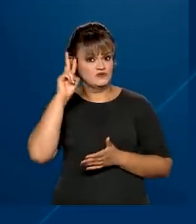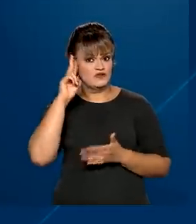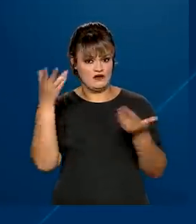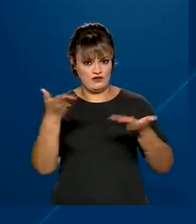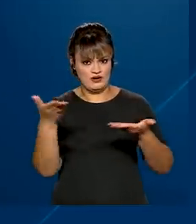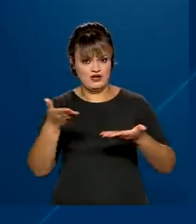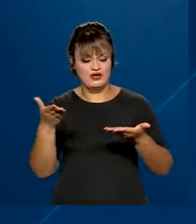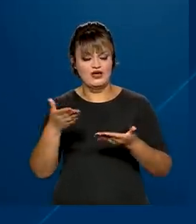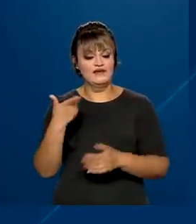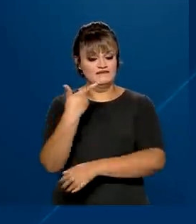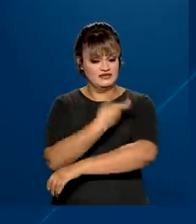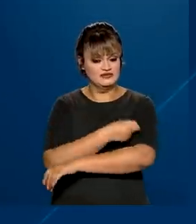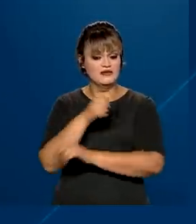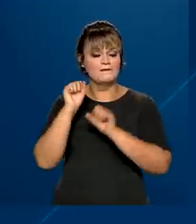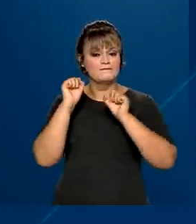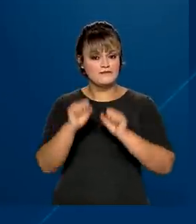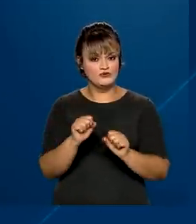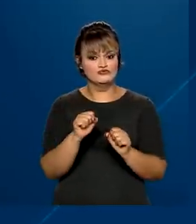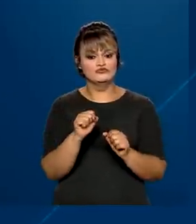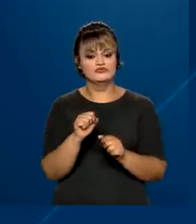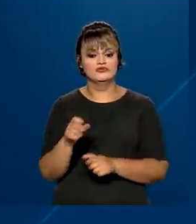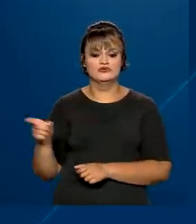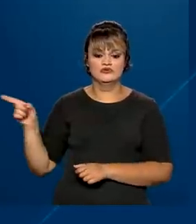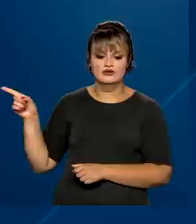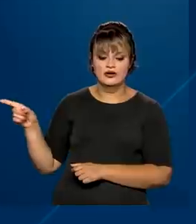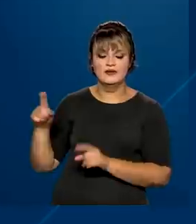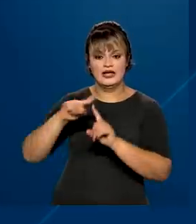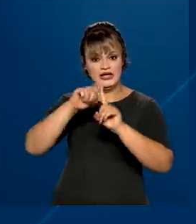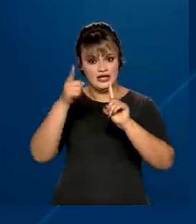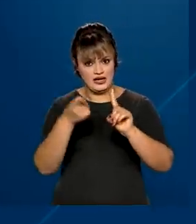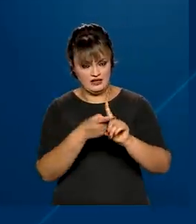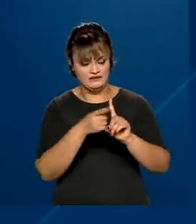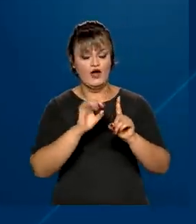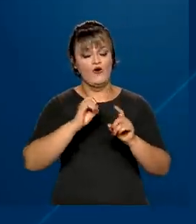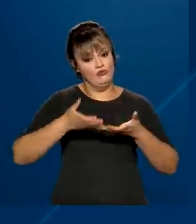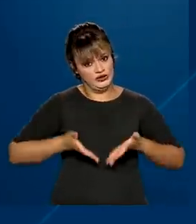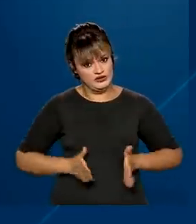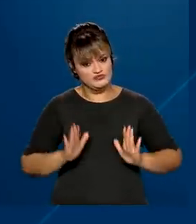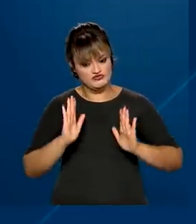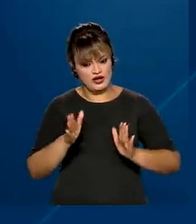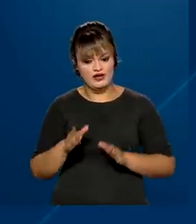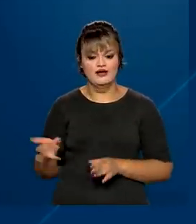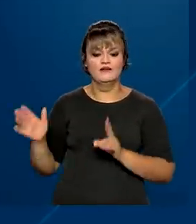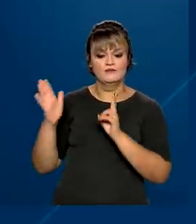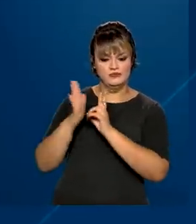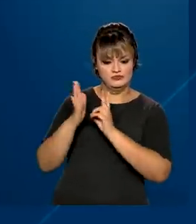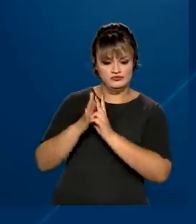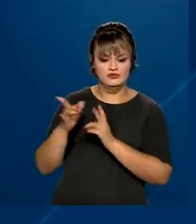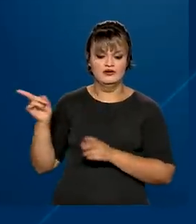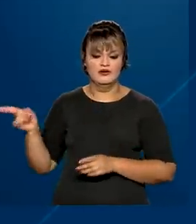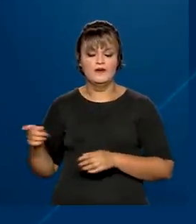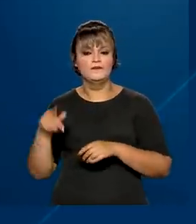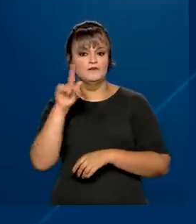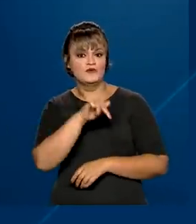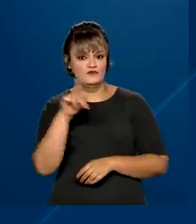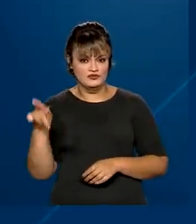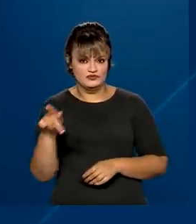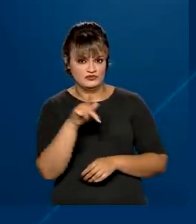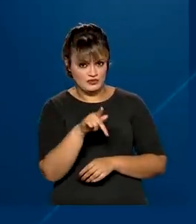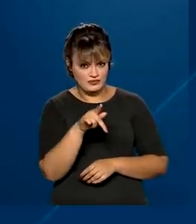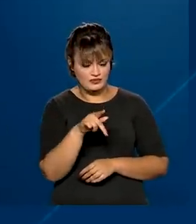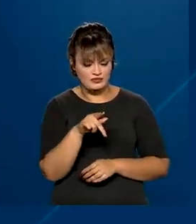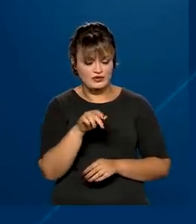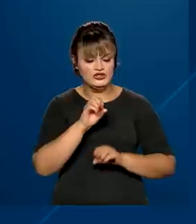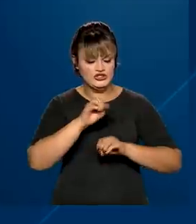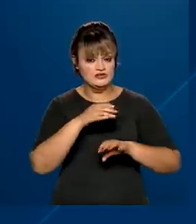-feira, as doses serão disponibilizadas para gestantes e puérperas, povos indígenas, professores das redes